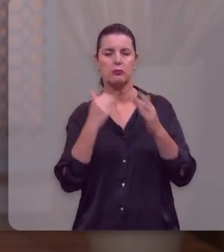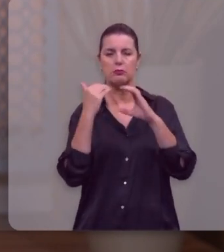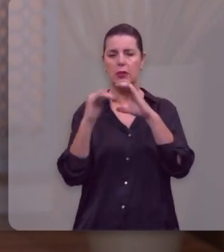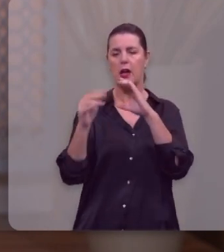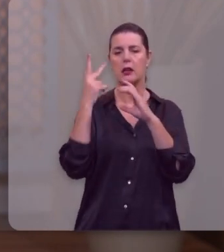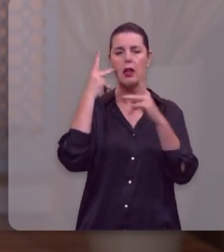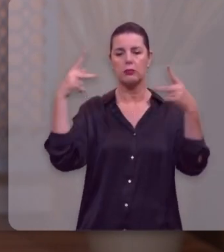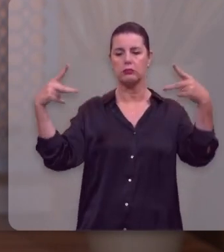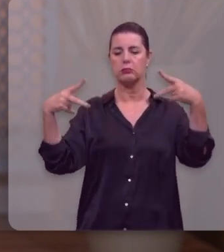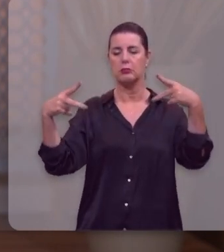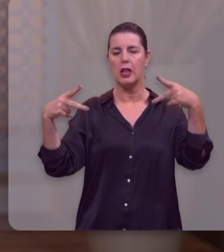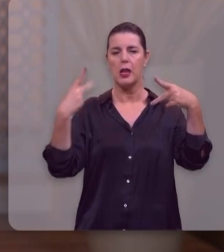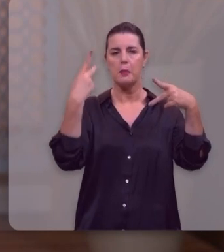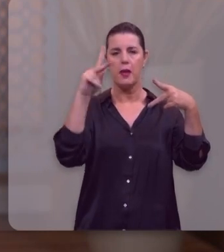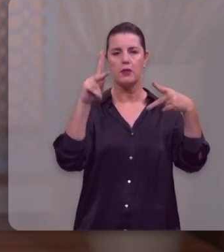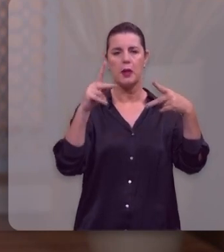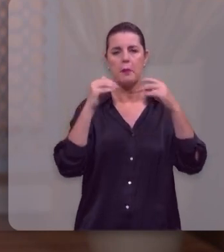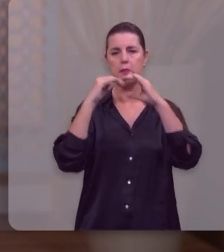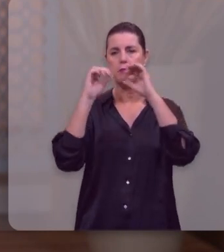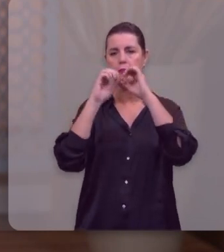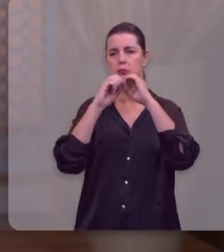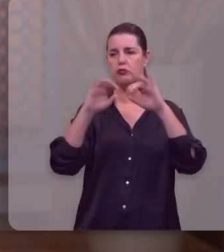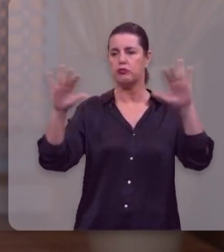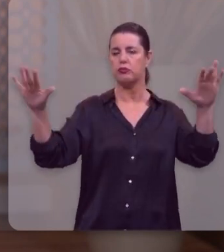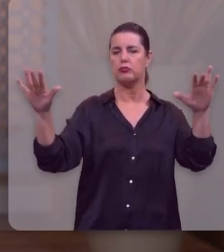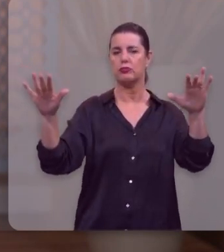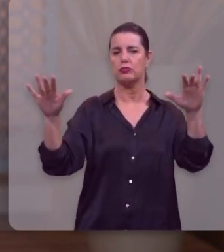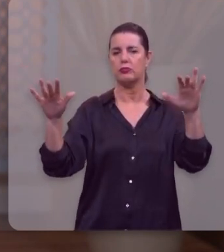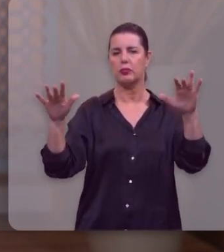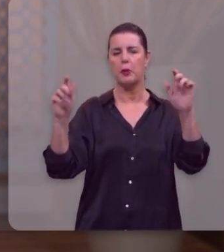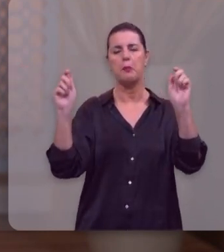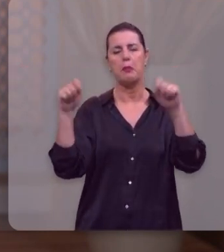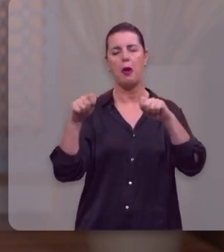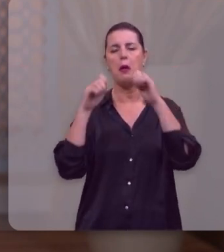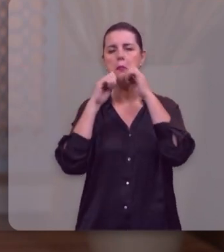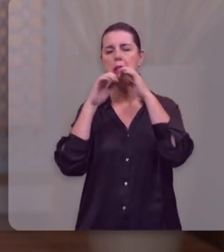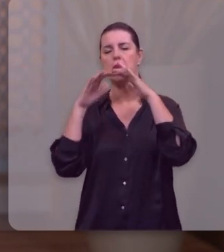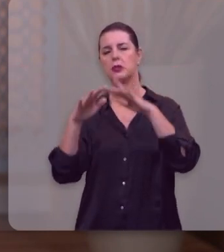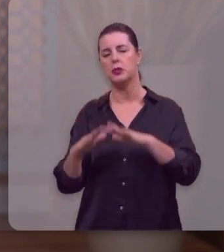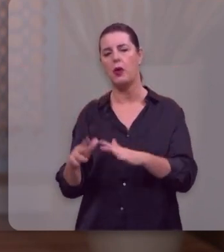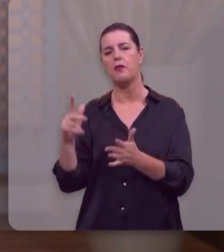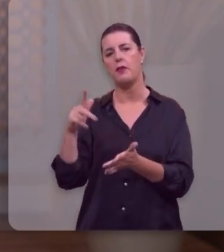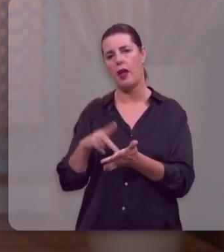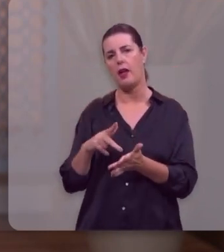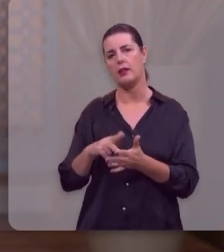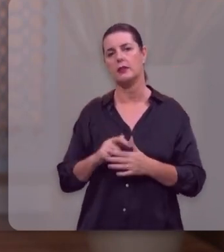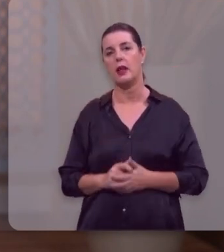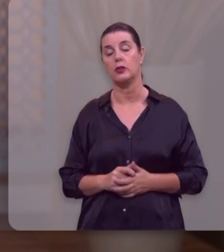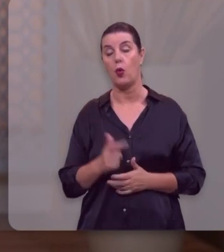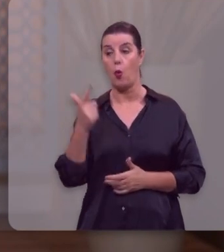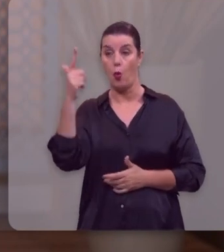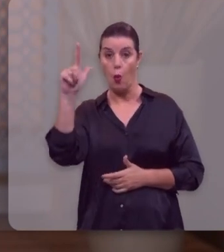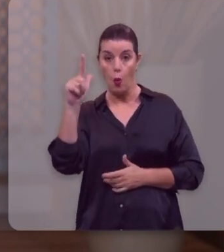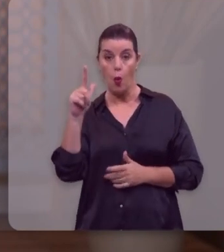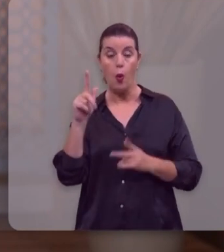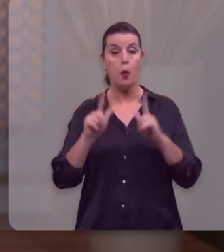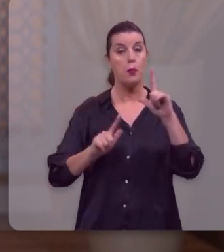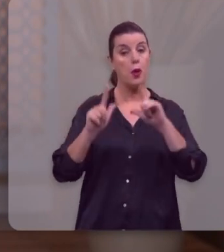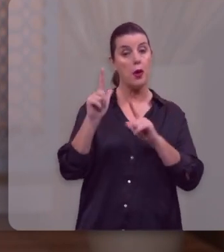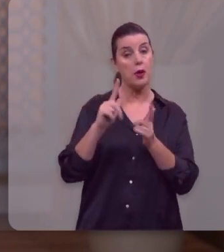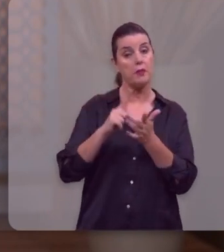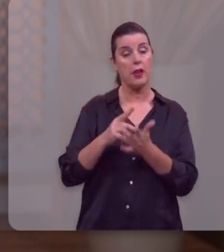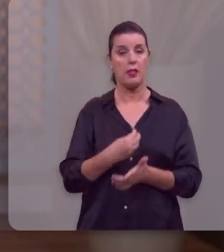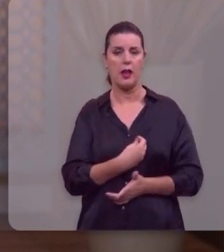esse programa para você enviar para quem você quiser. Eu tenho certeza que vai ser muito abençoador. Os demais programas,